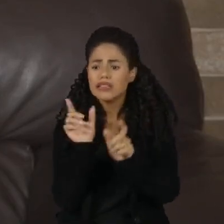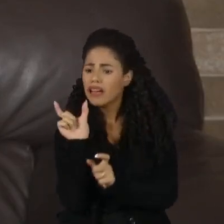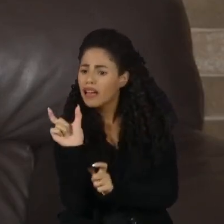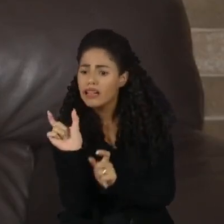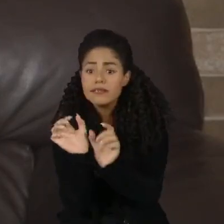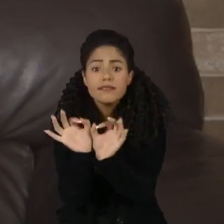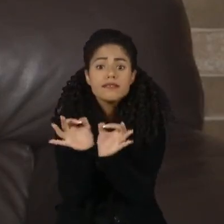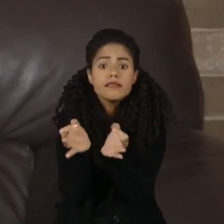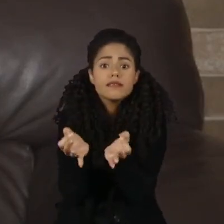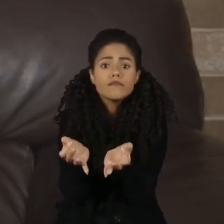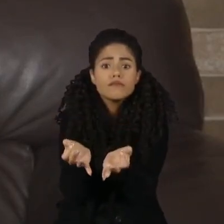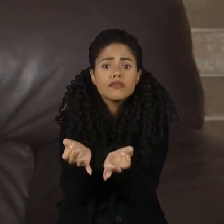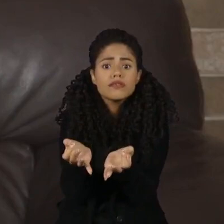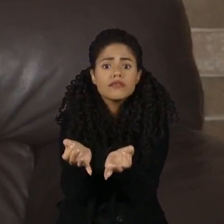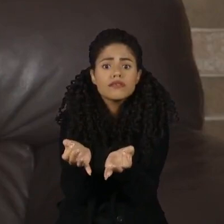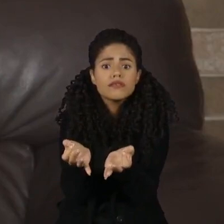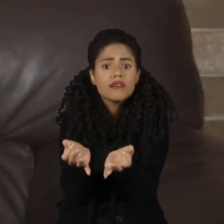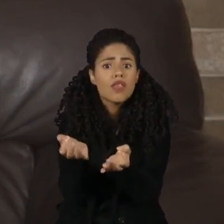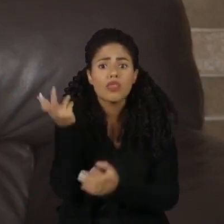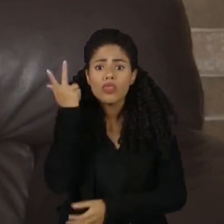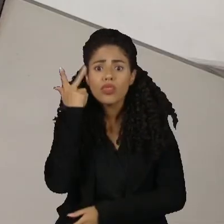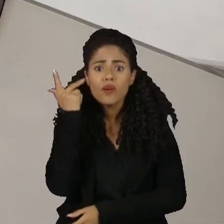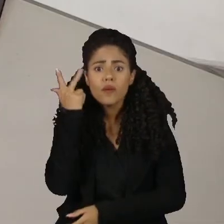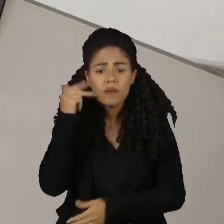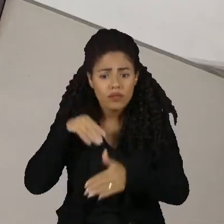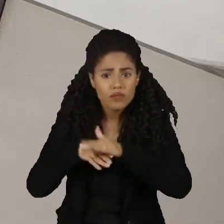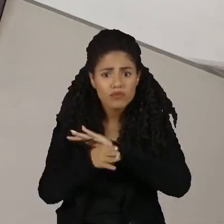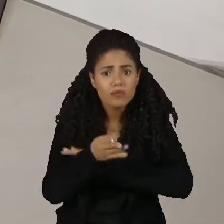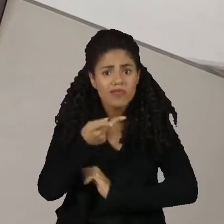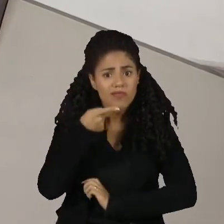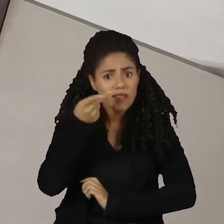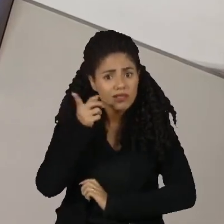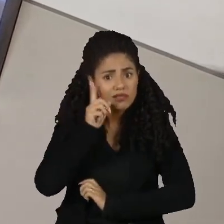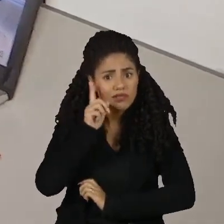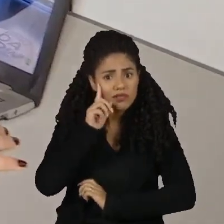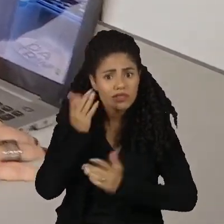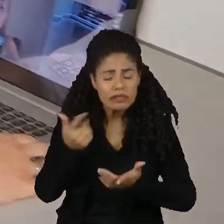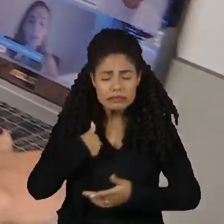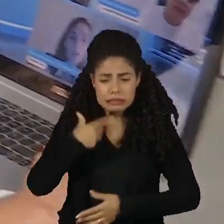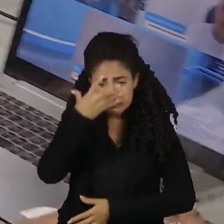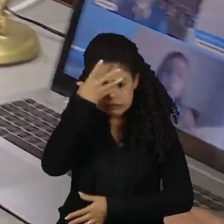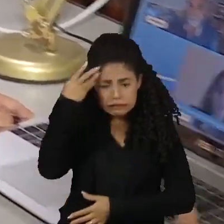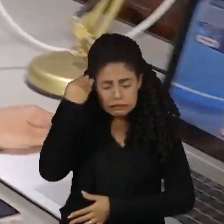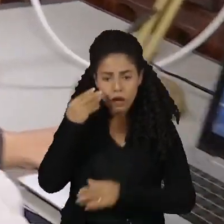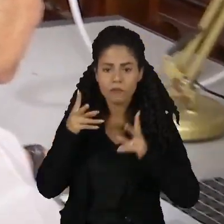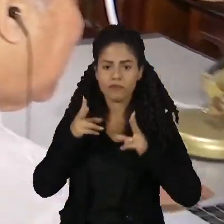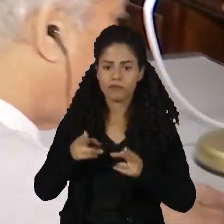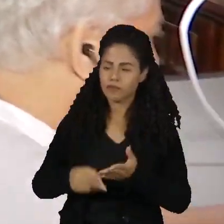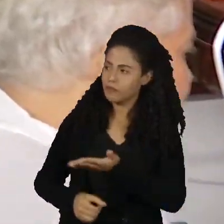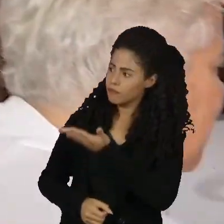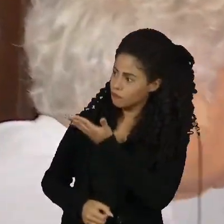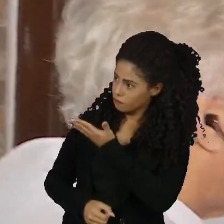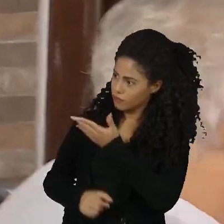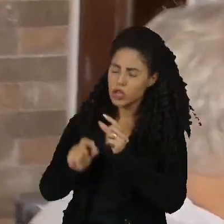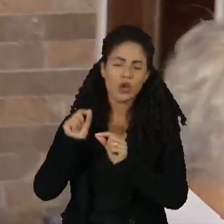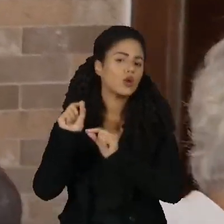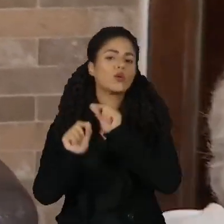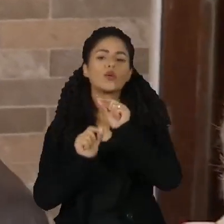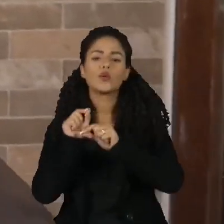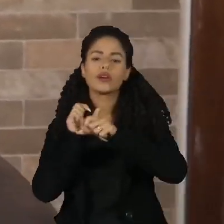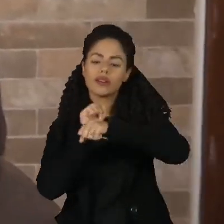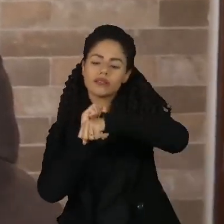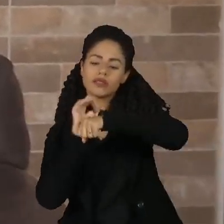simples, muito comuns no nosso dia a dia. Esses sintomas da Madalena e de muitas outras pessoas são resultado da chamada